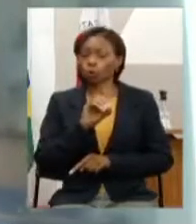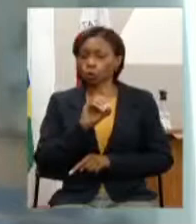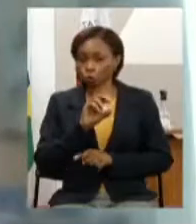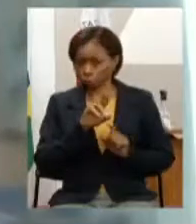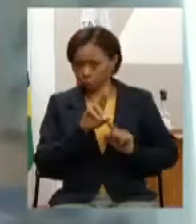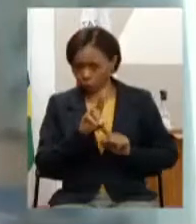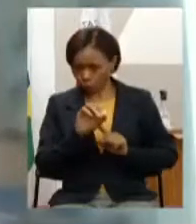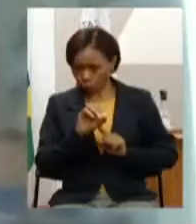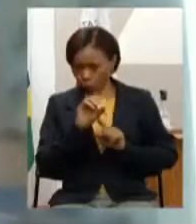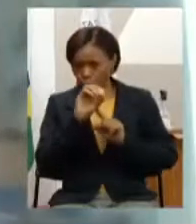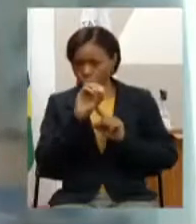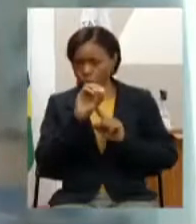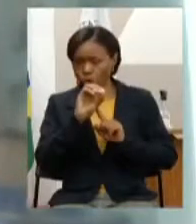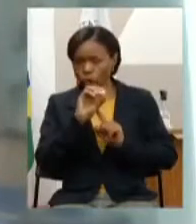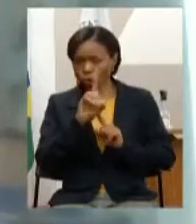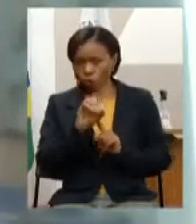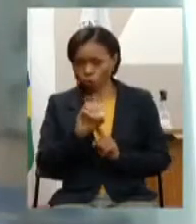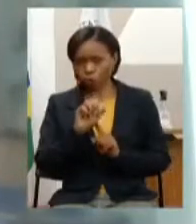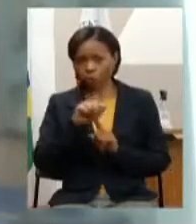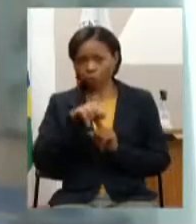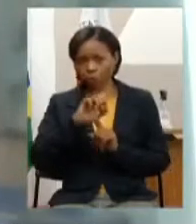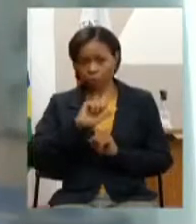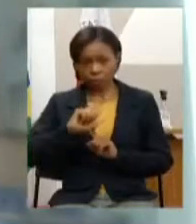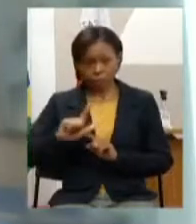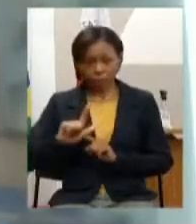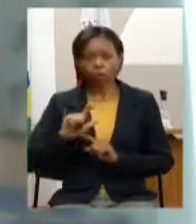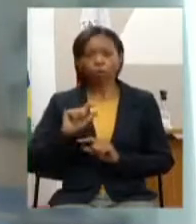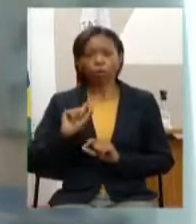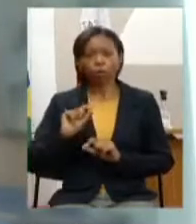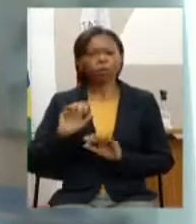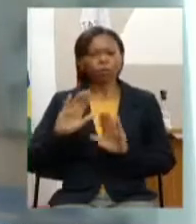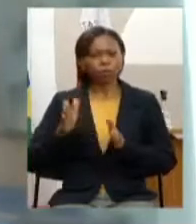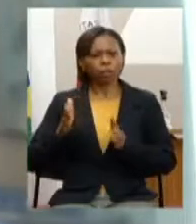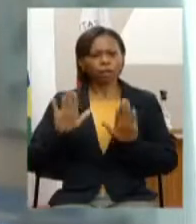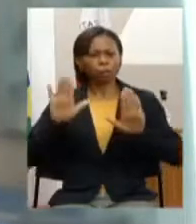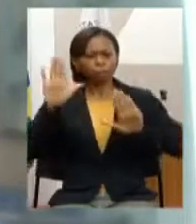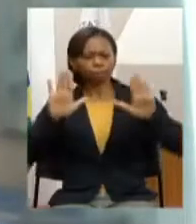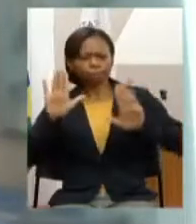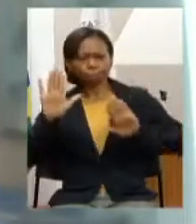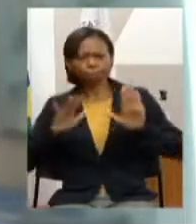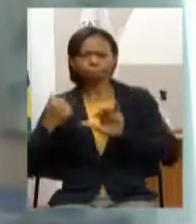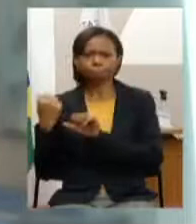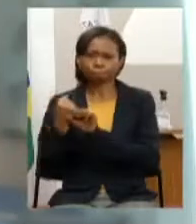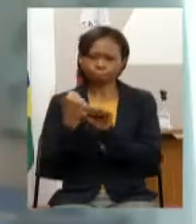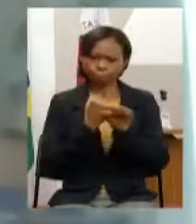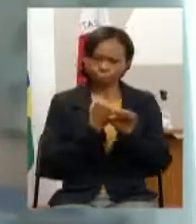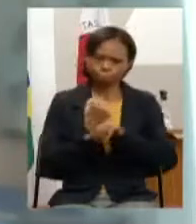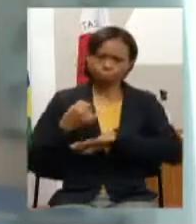e fazendo-se um estudo de viabilidade atualmente a nível da Secretaria de Infraestrutura